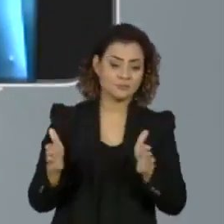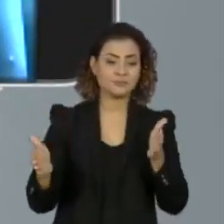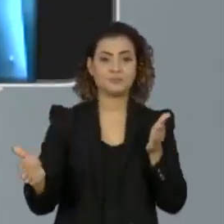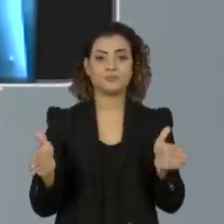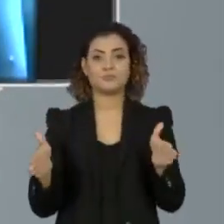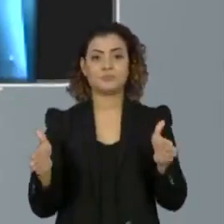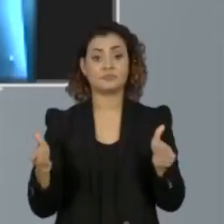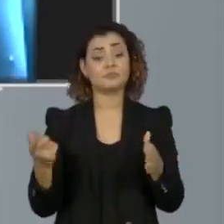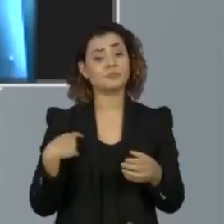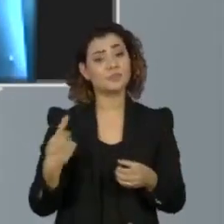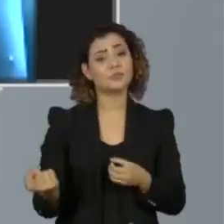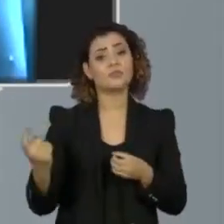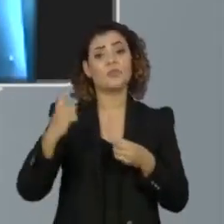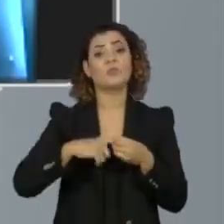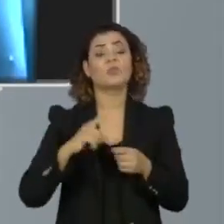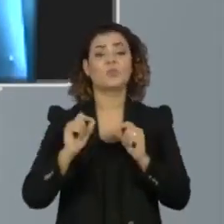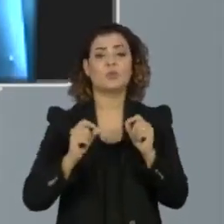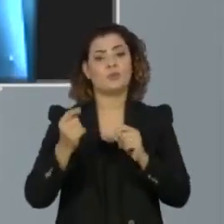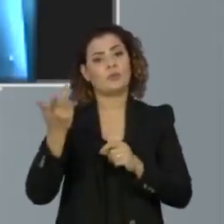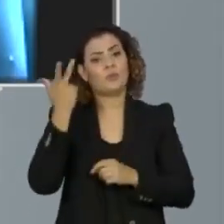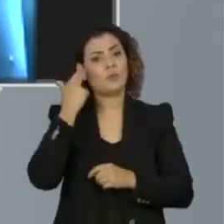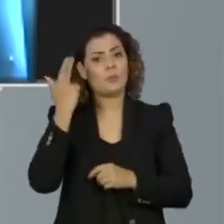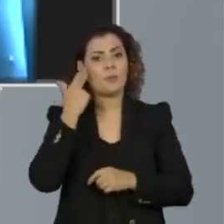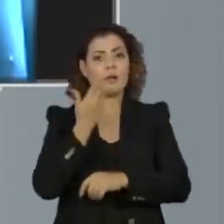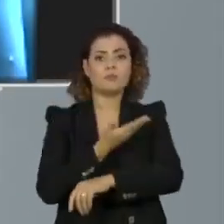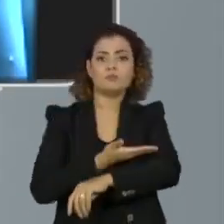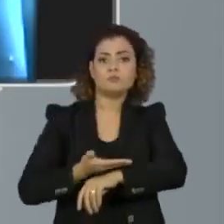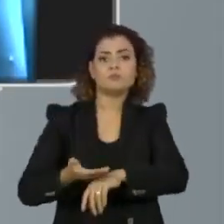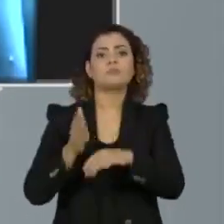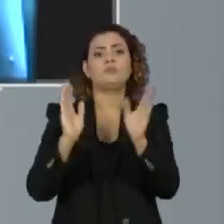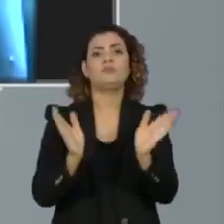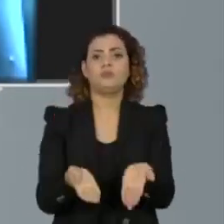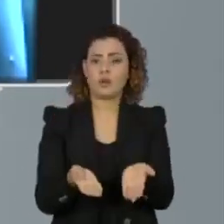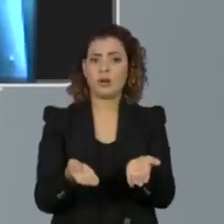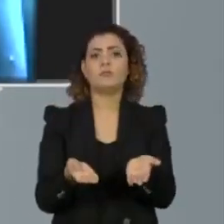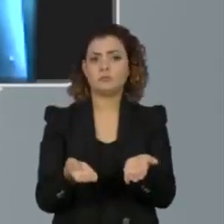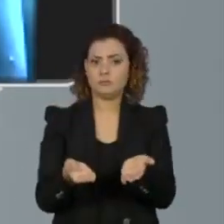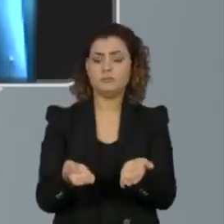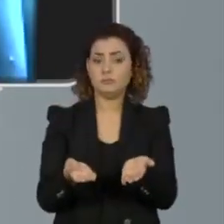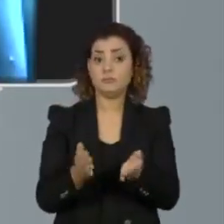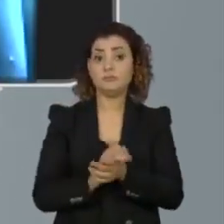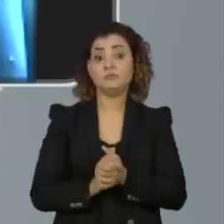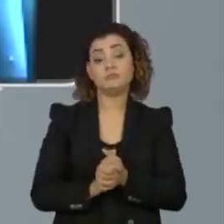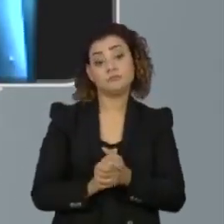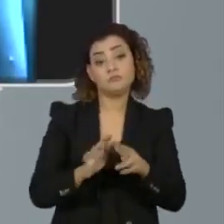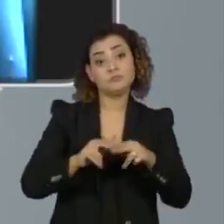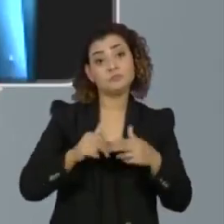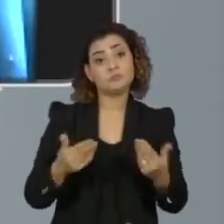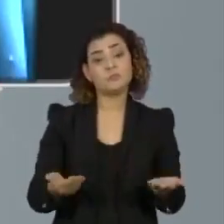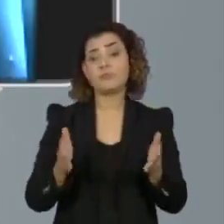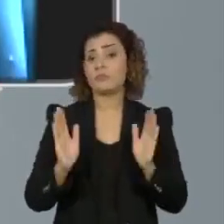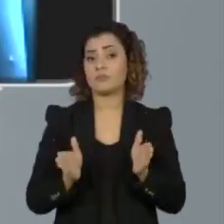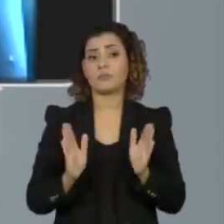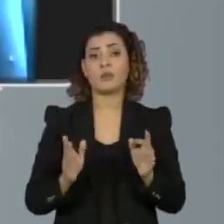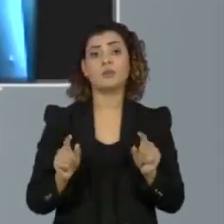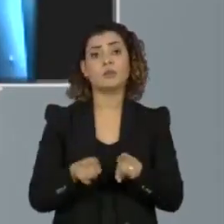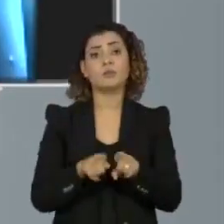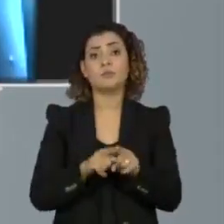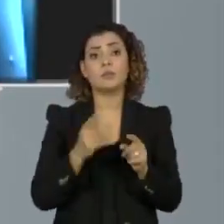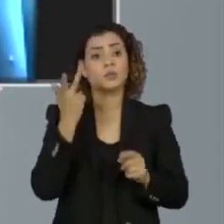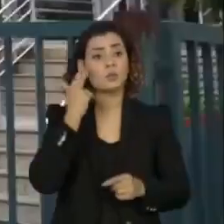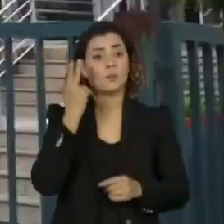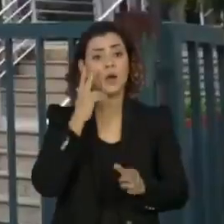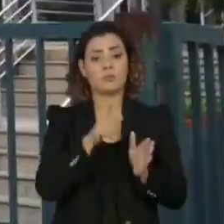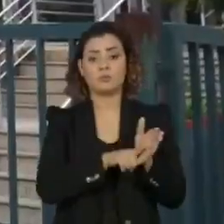nós retomamos os hábitos em si de uso de veículos. Então eles já voltaram basicamente aos índices